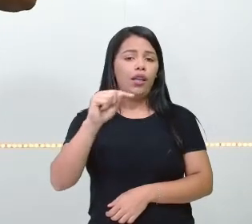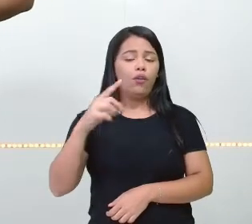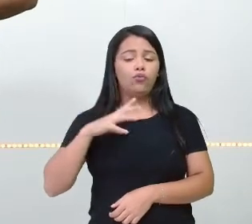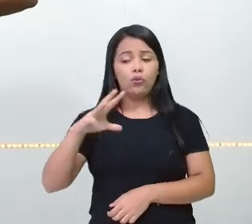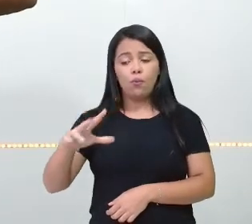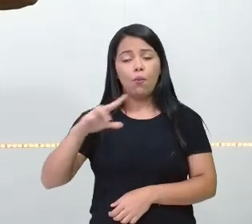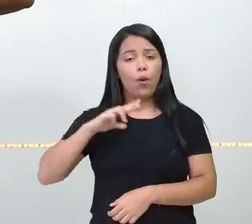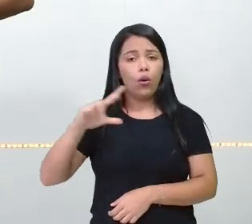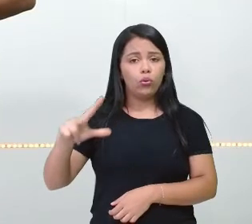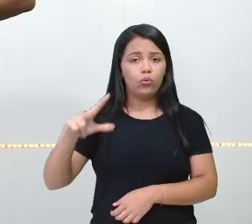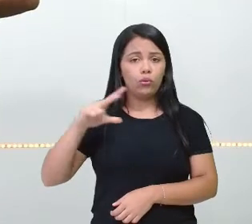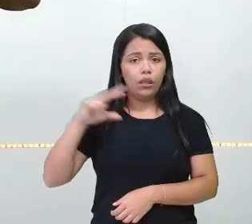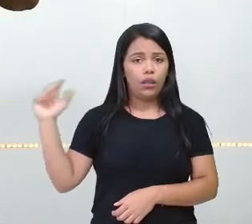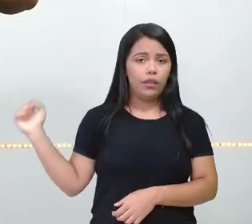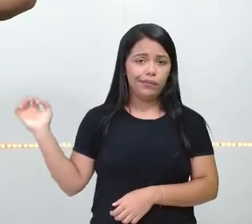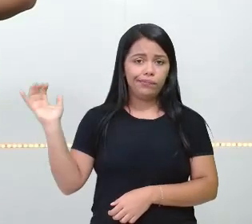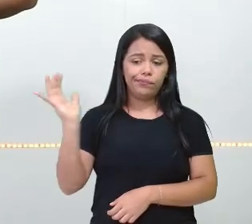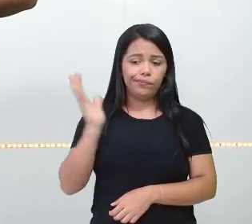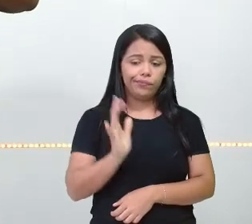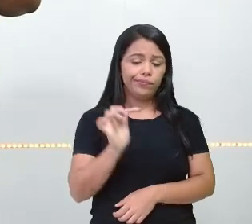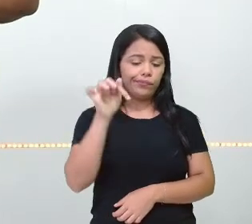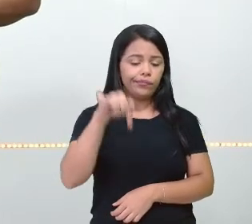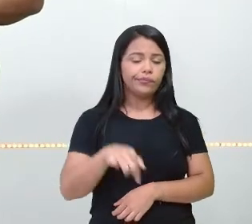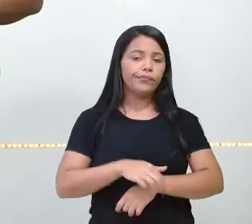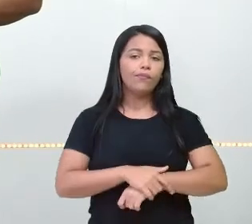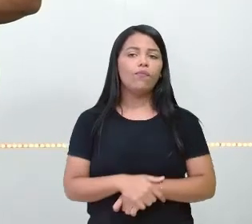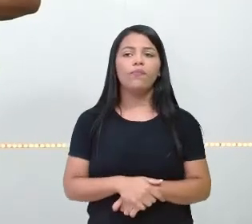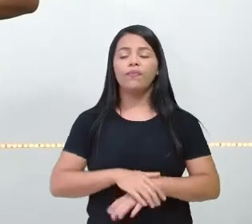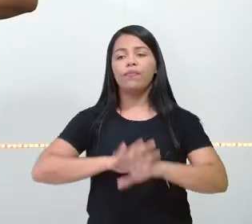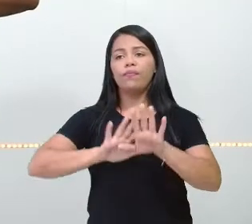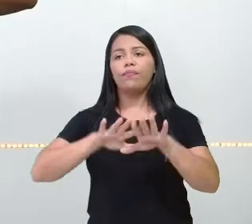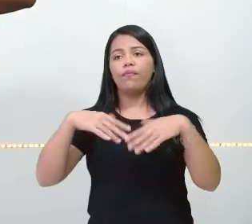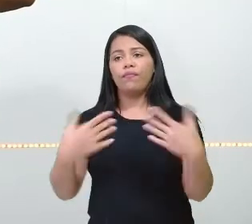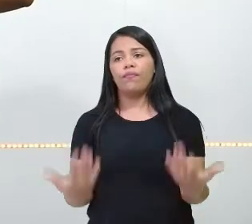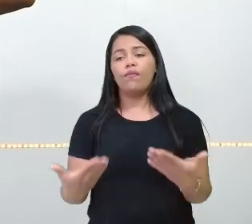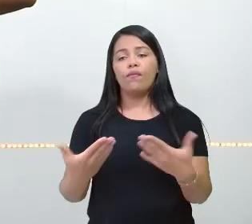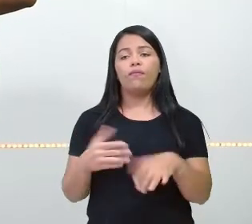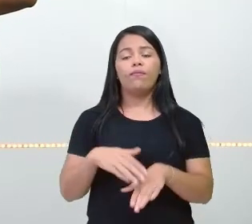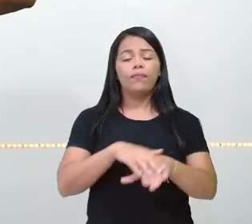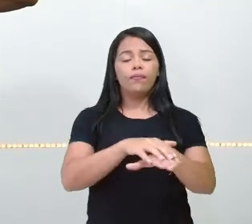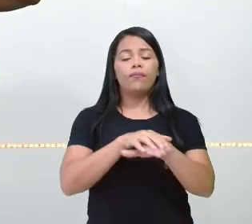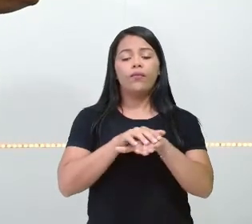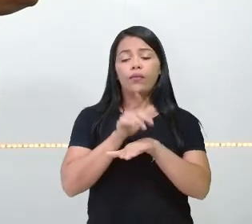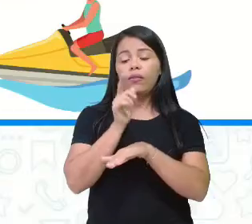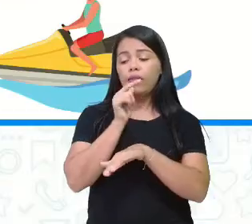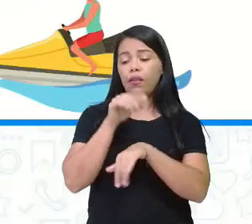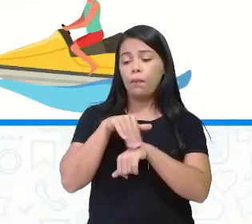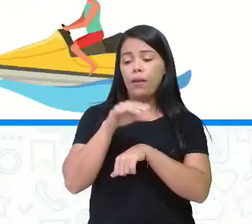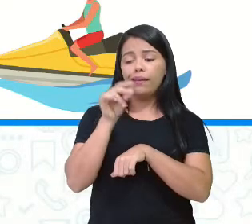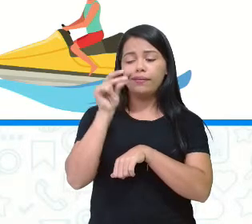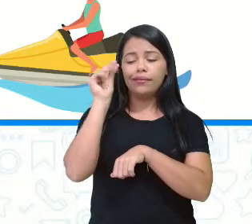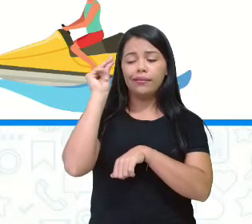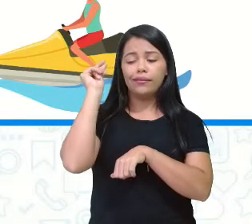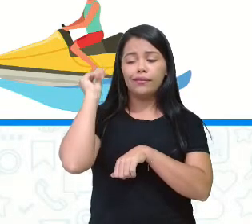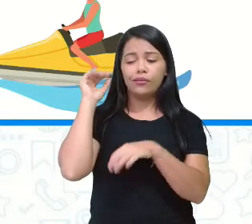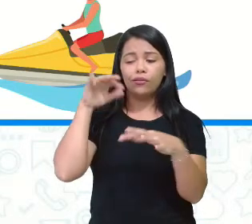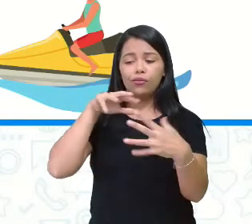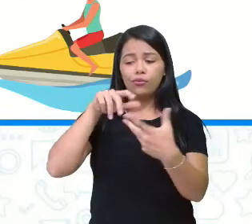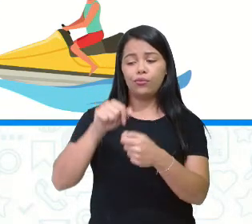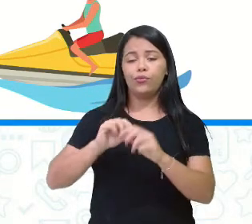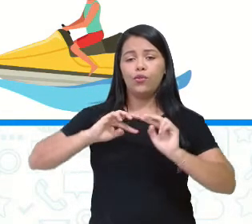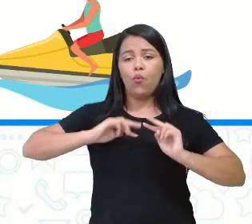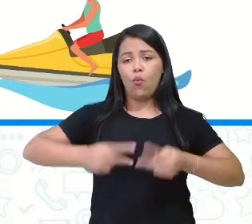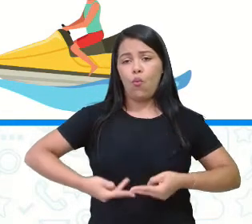das navegações. Então, o transporte aquático é o mais antigo do planeta. Foi com ele que o homem